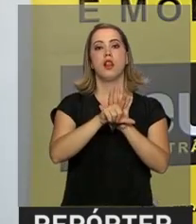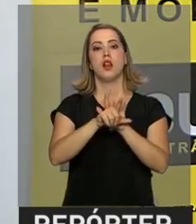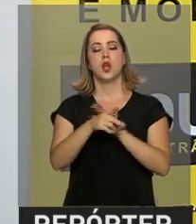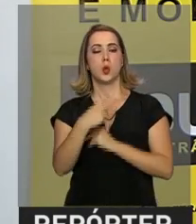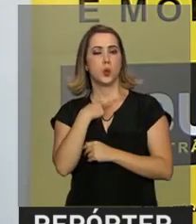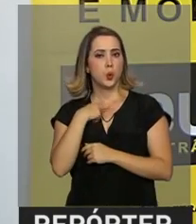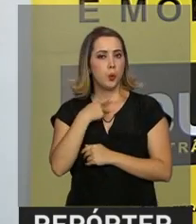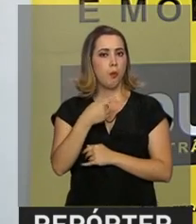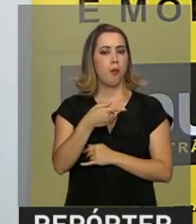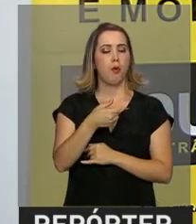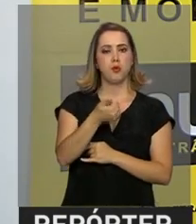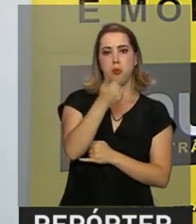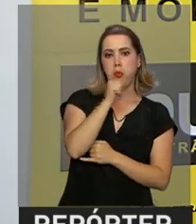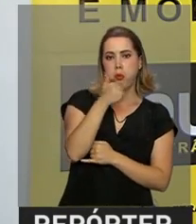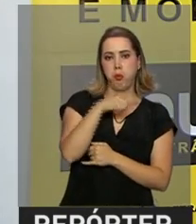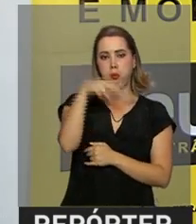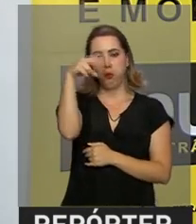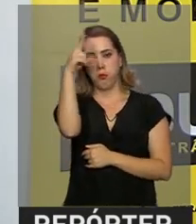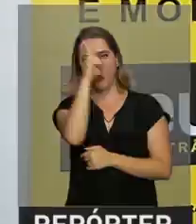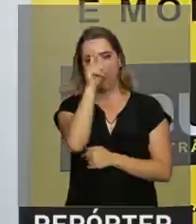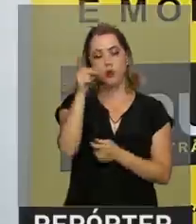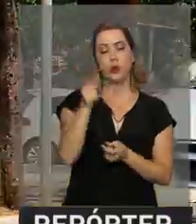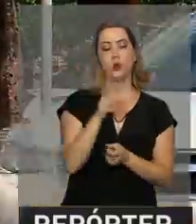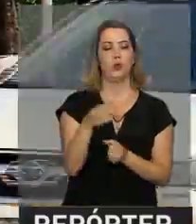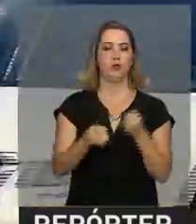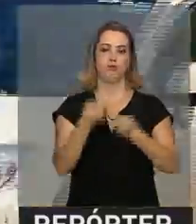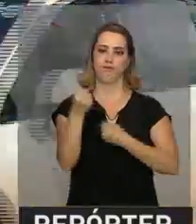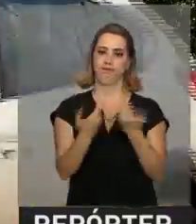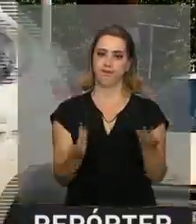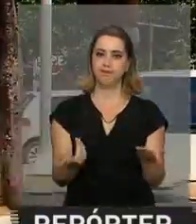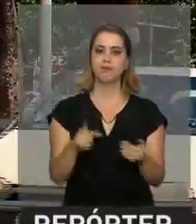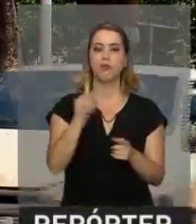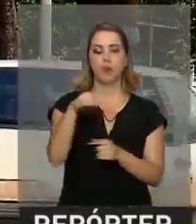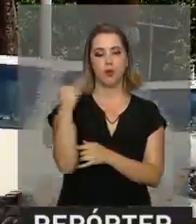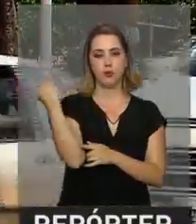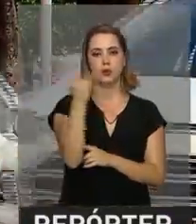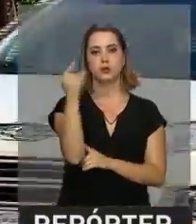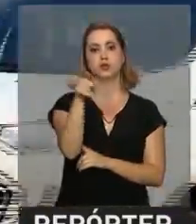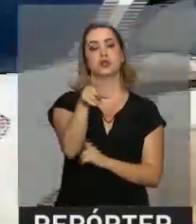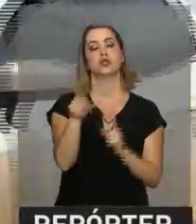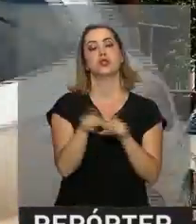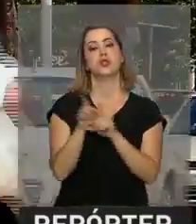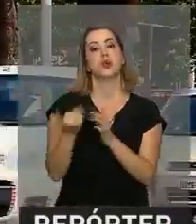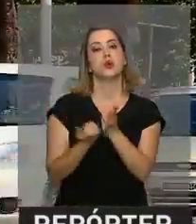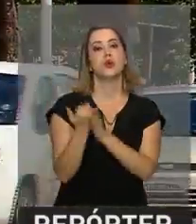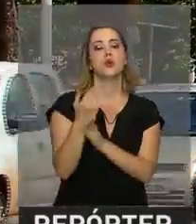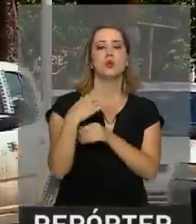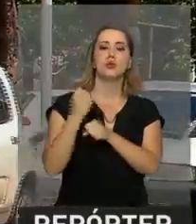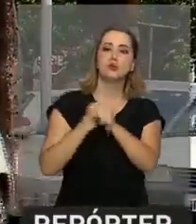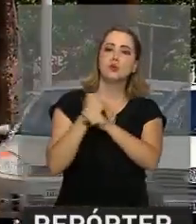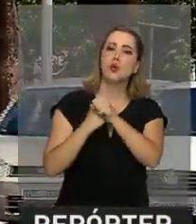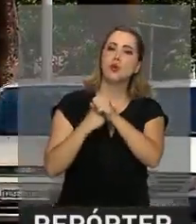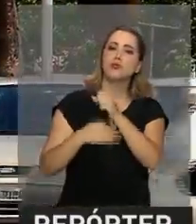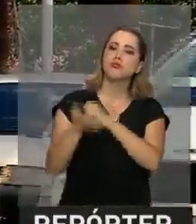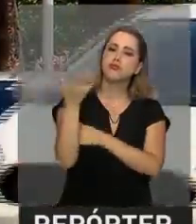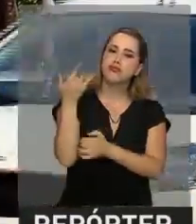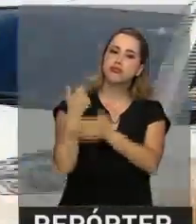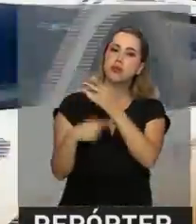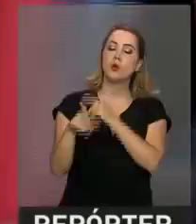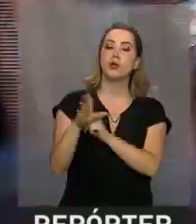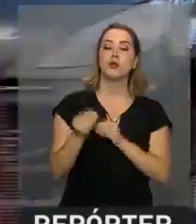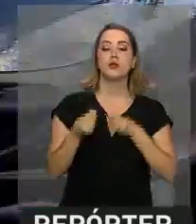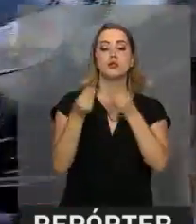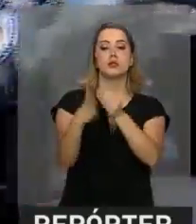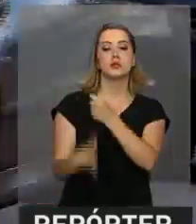né? Consumir o bebida alcoólica não vai para a direção. E não é só isso. Nos últimos anos, para garantir mais segurança no